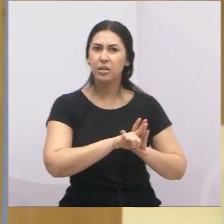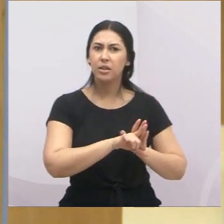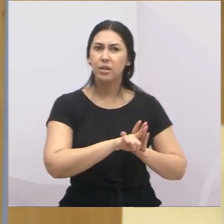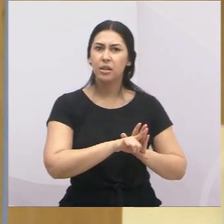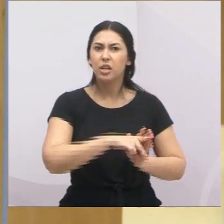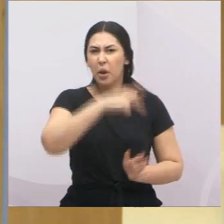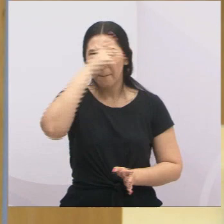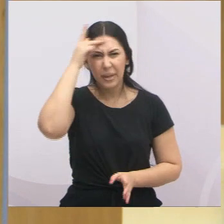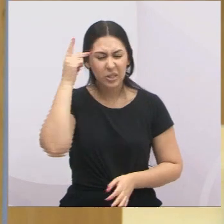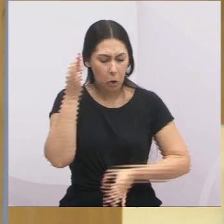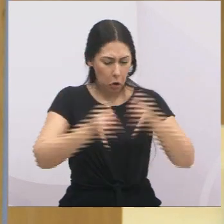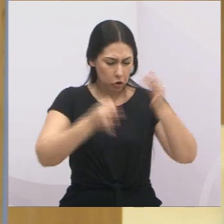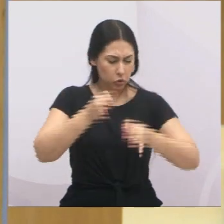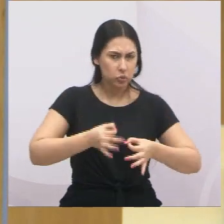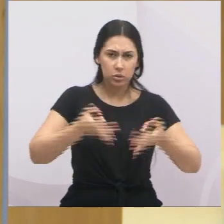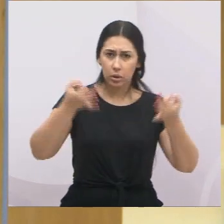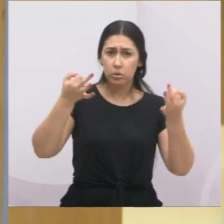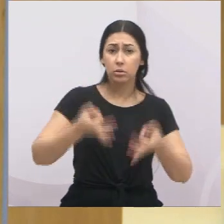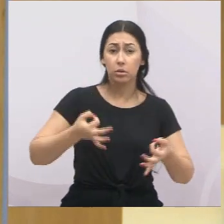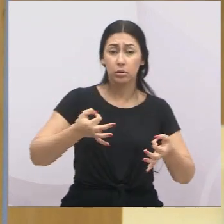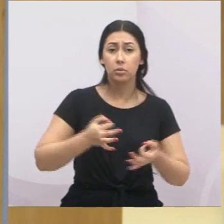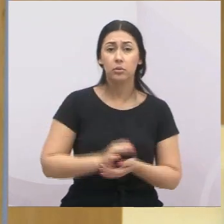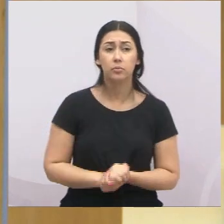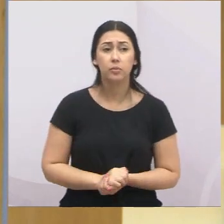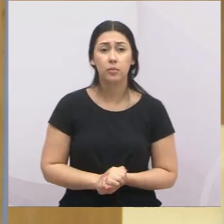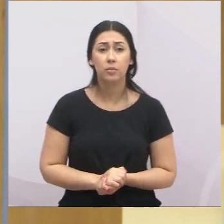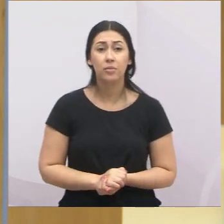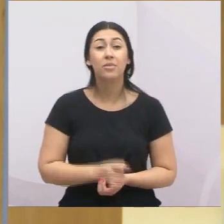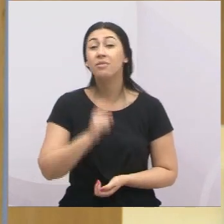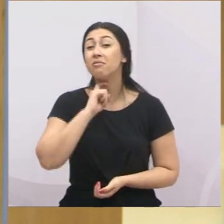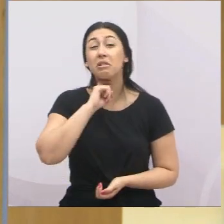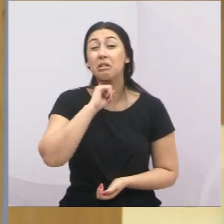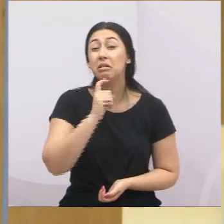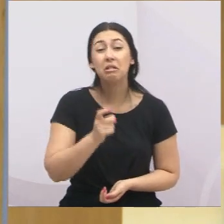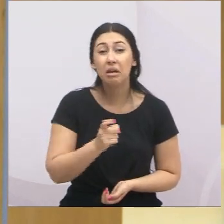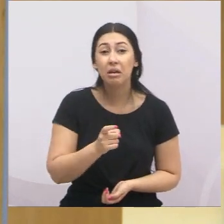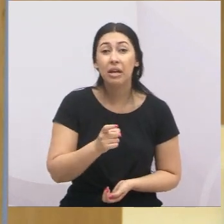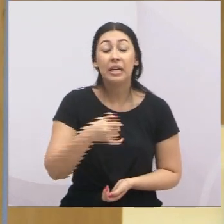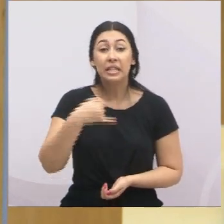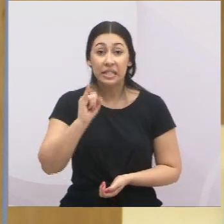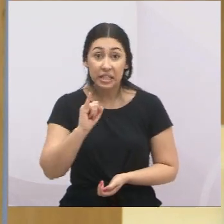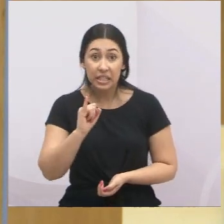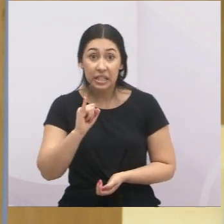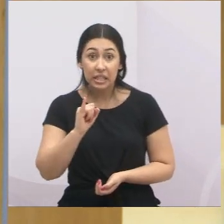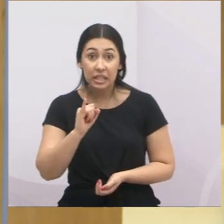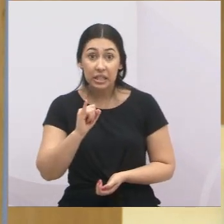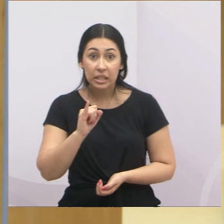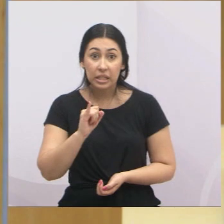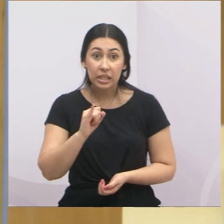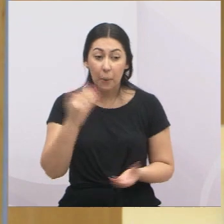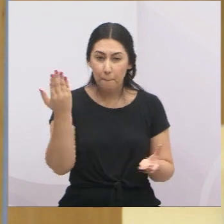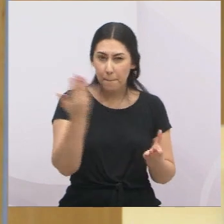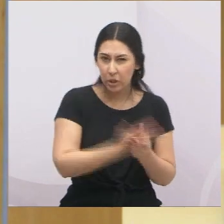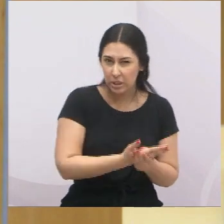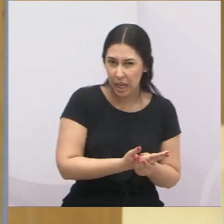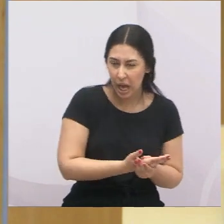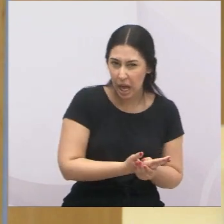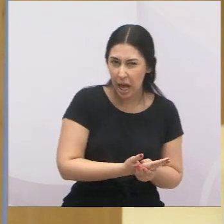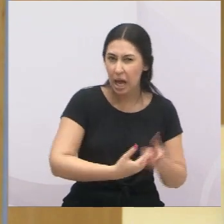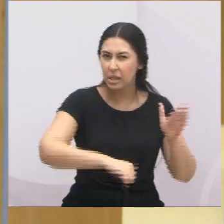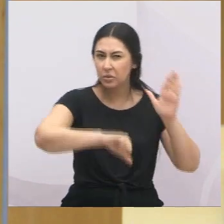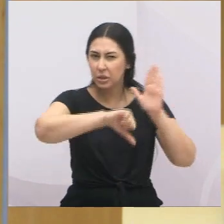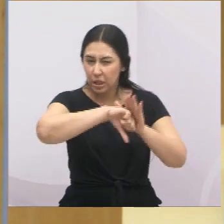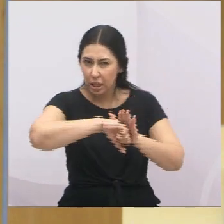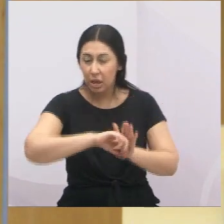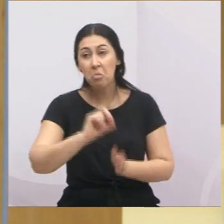administração municipal. Onde ninguém mais que tenha alguma condenação na esfera cível, criminal ou